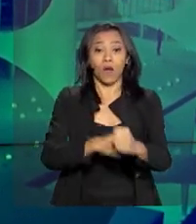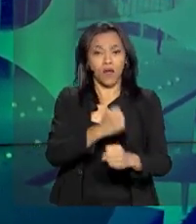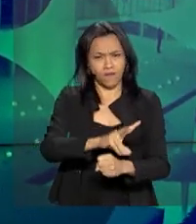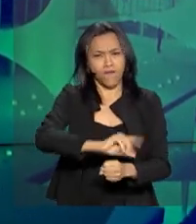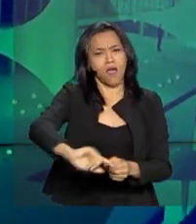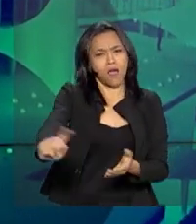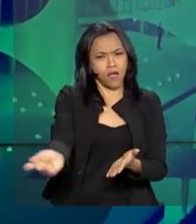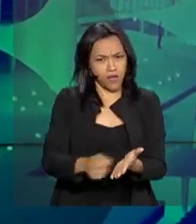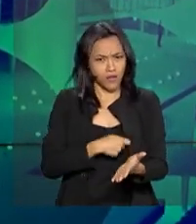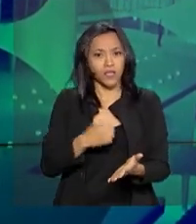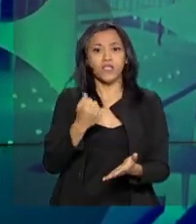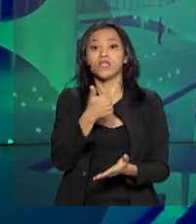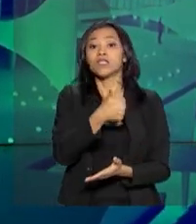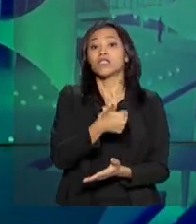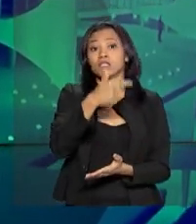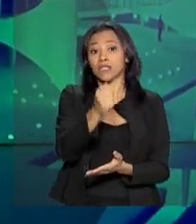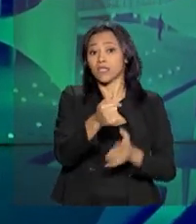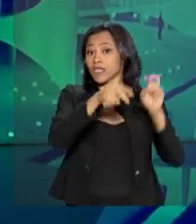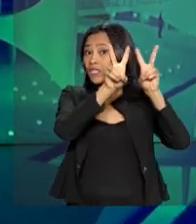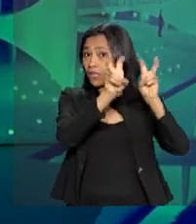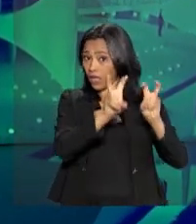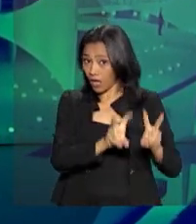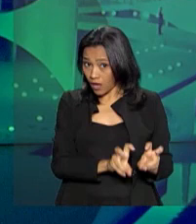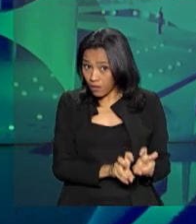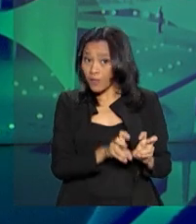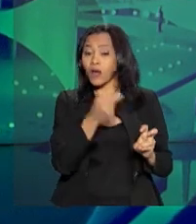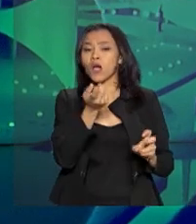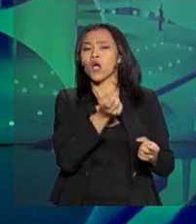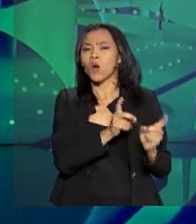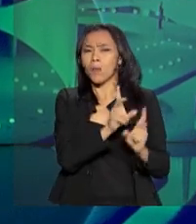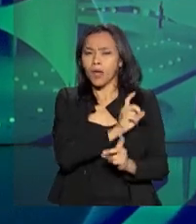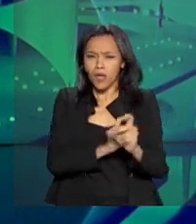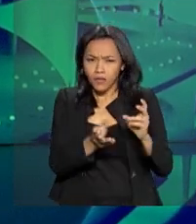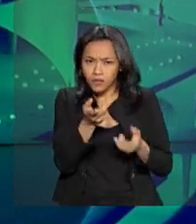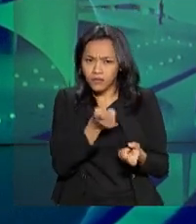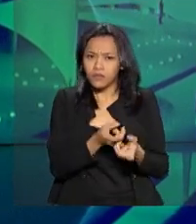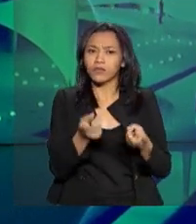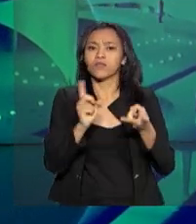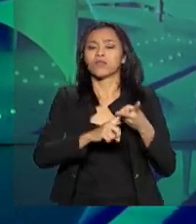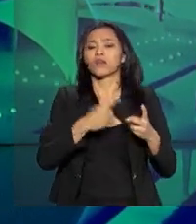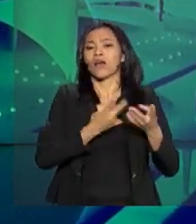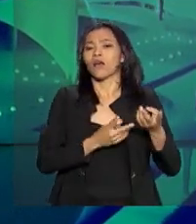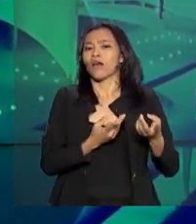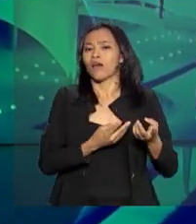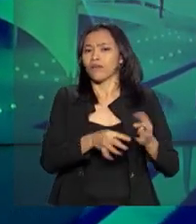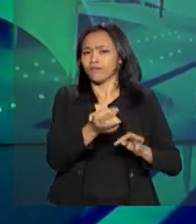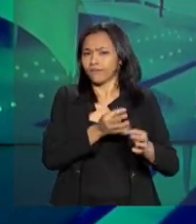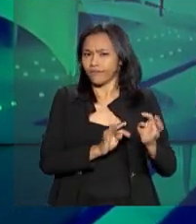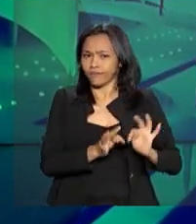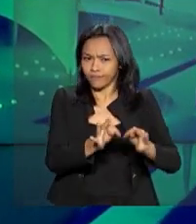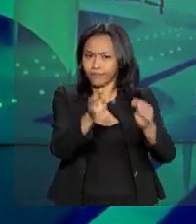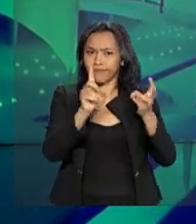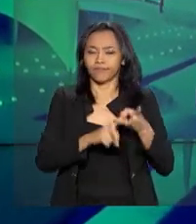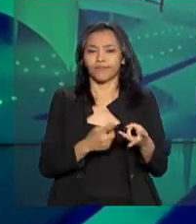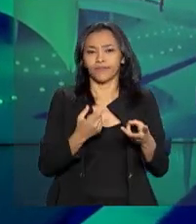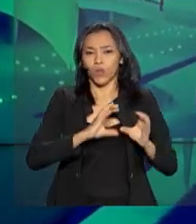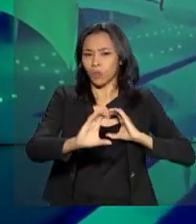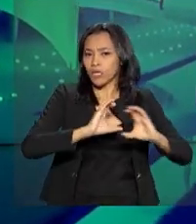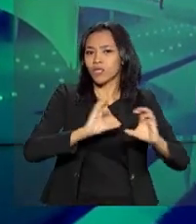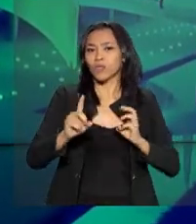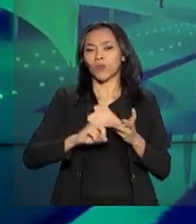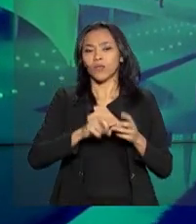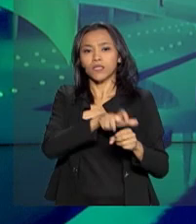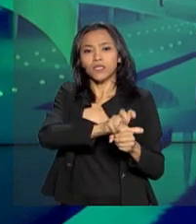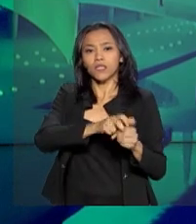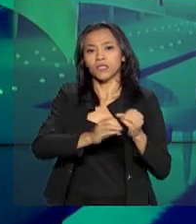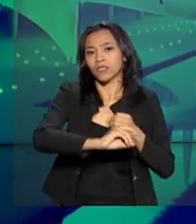17 temas. Entre eles, comércio de serviços, comércio eletrônico, telecomunicações e medidas sanitárias. Serão